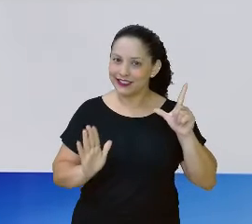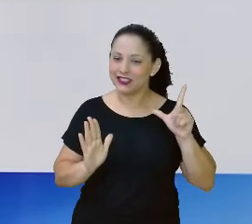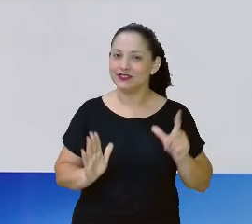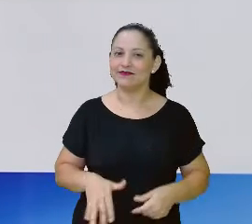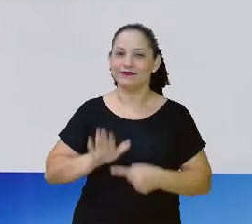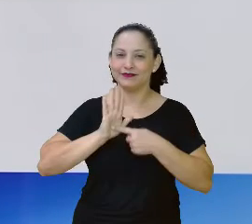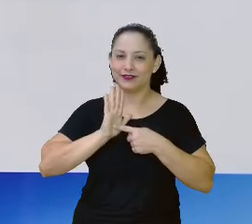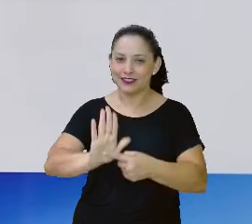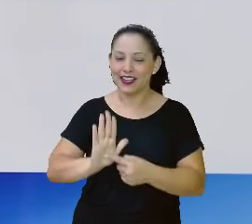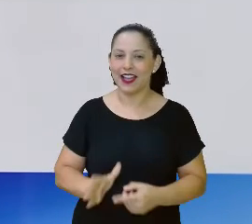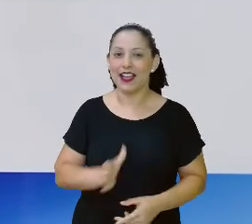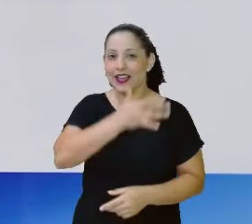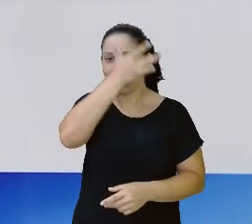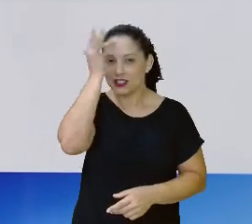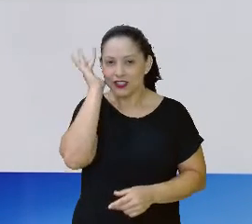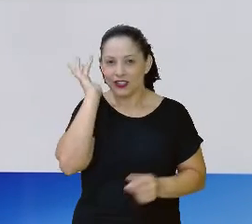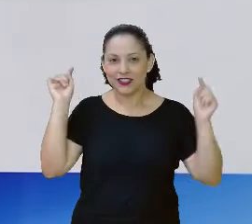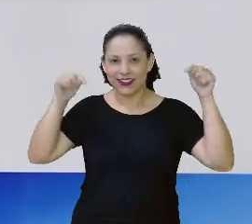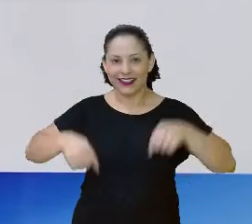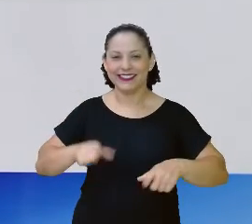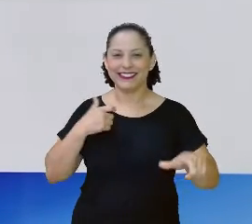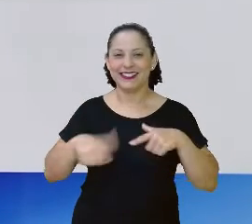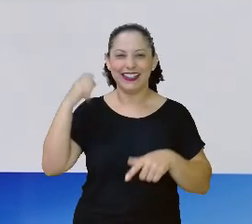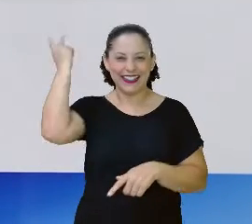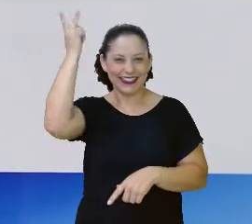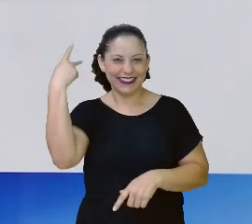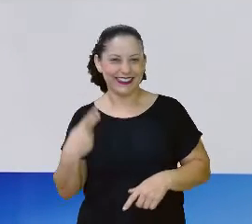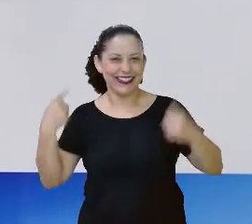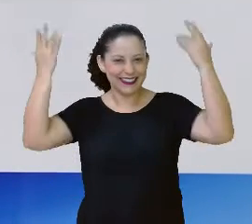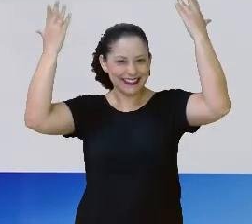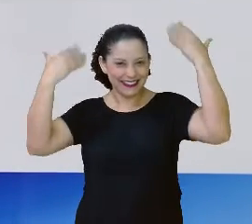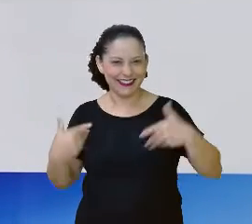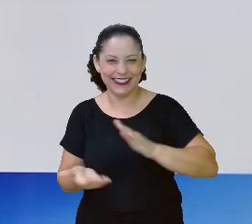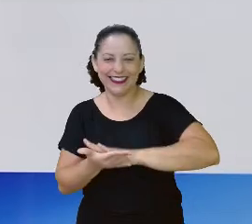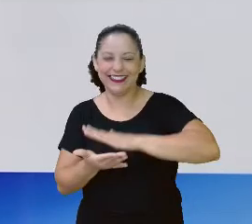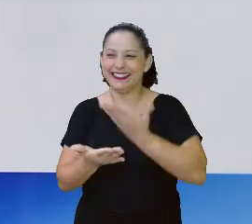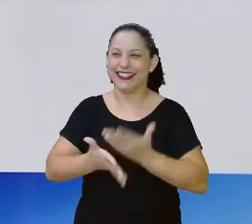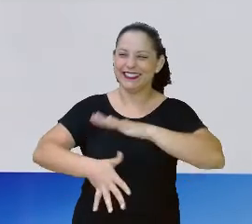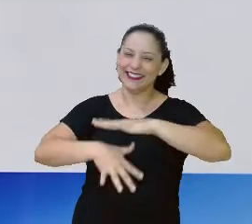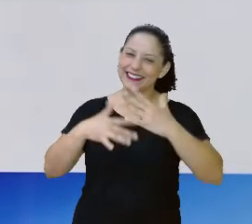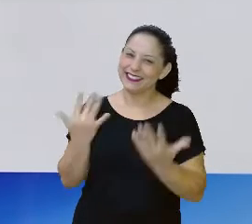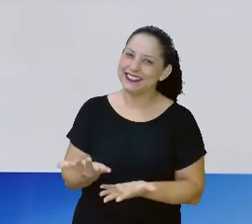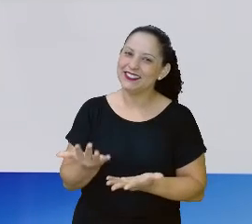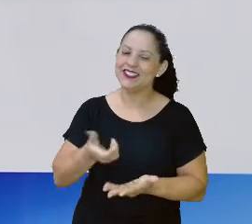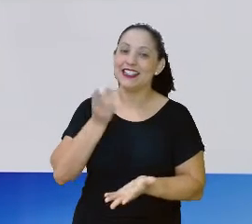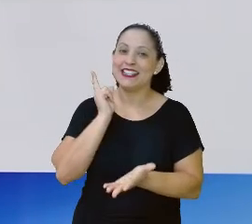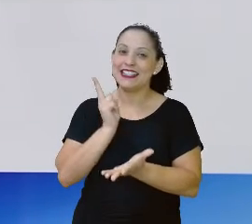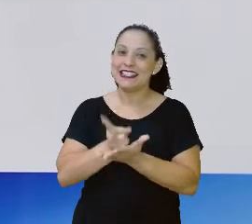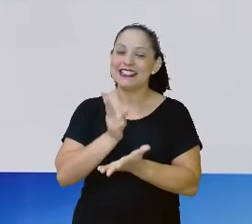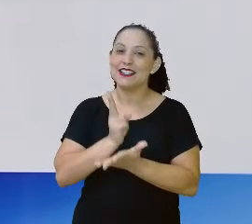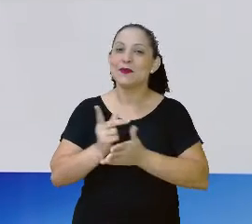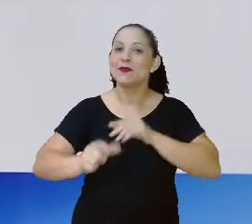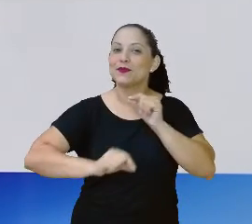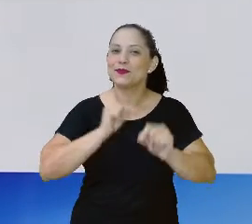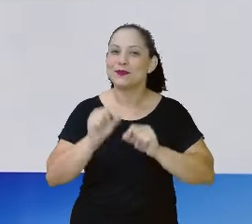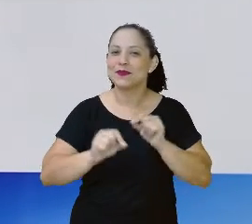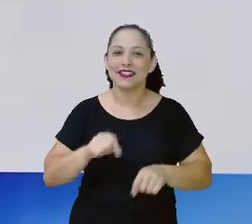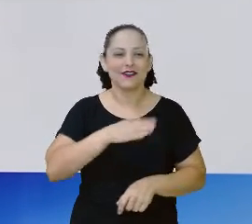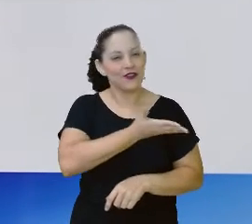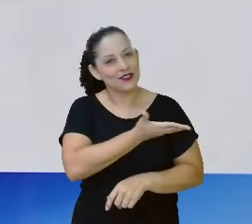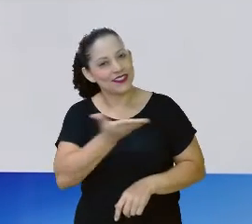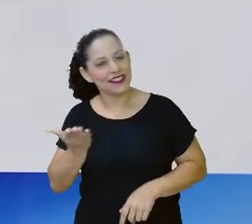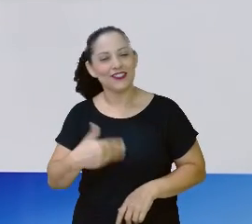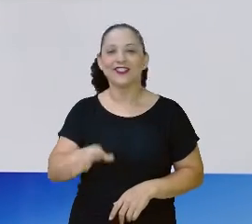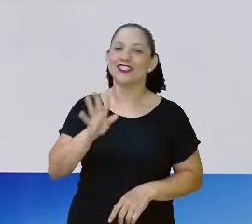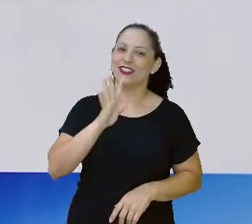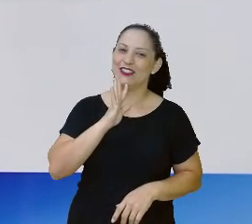deixa eu apresentar a equipe que está aqui comigo, nossa querida Kézia, nossa intérprete de livros, como sempre. Não precisa mais nem eu apresentar, que vocês